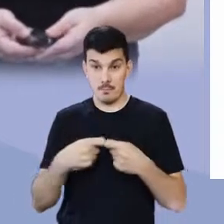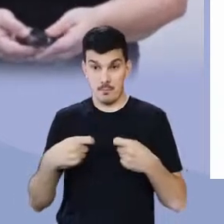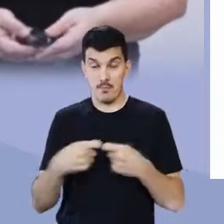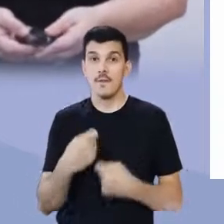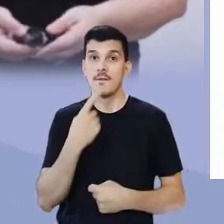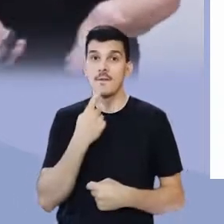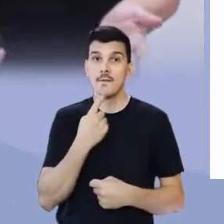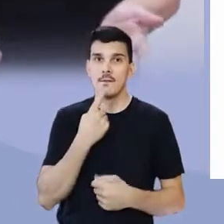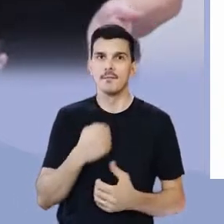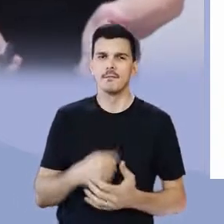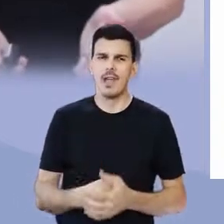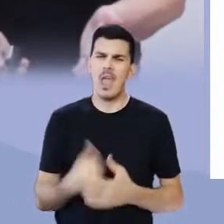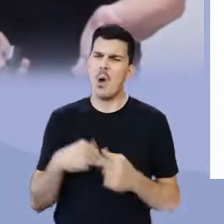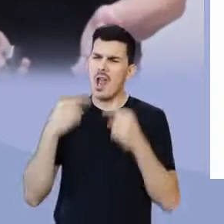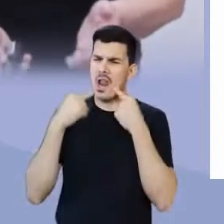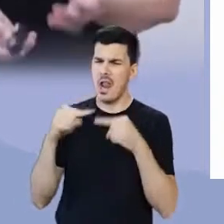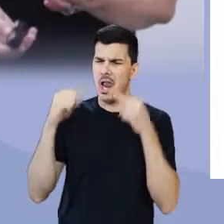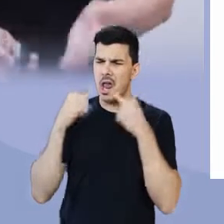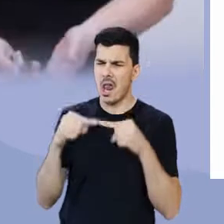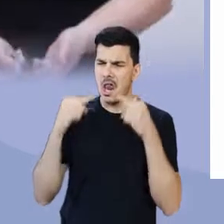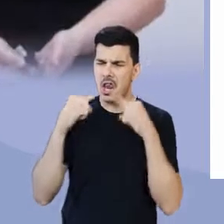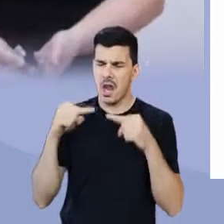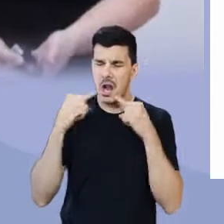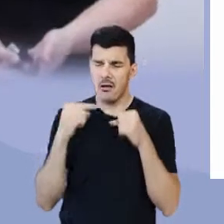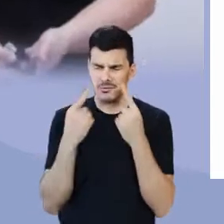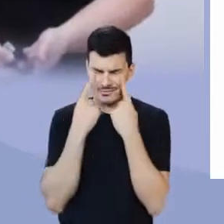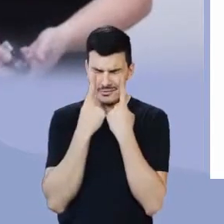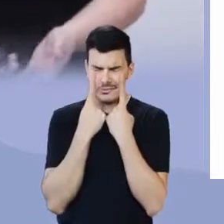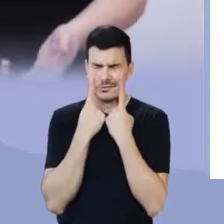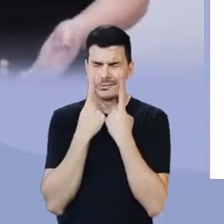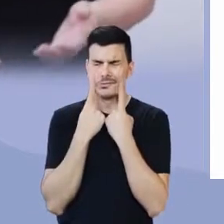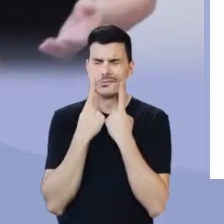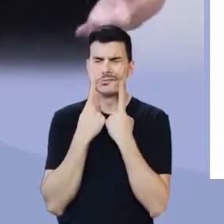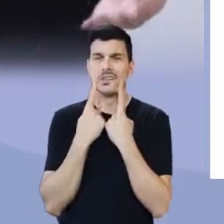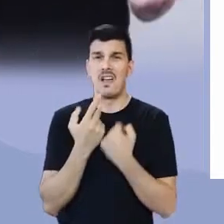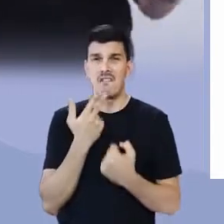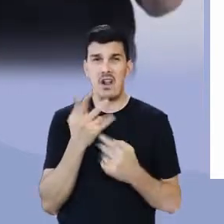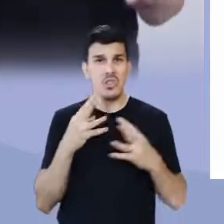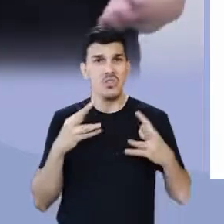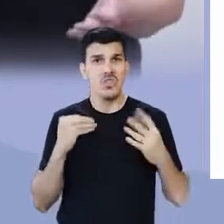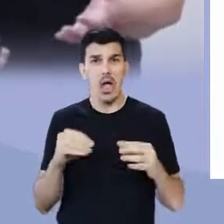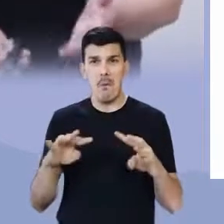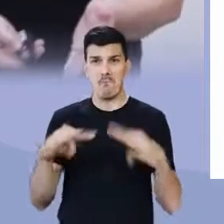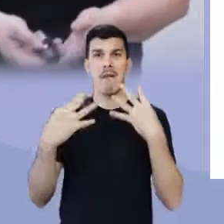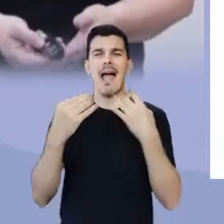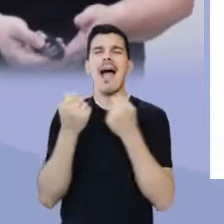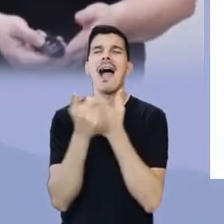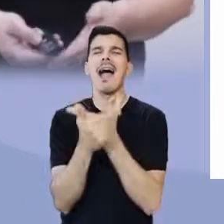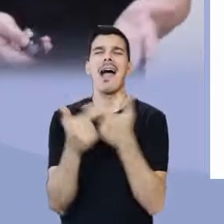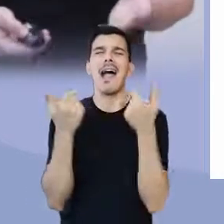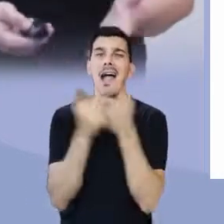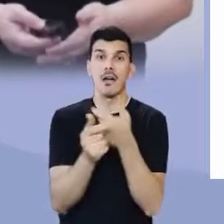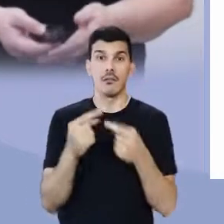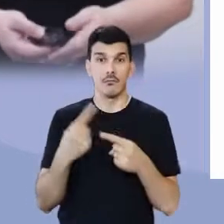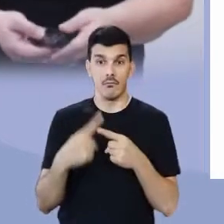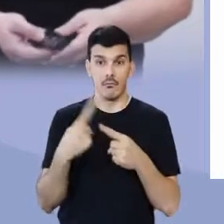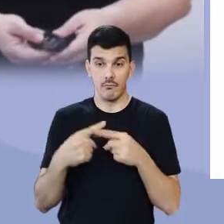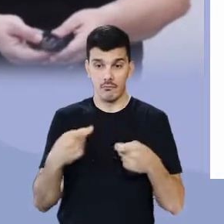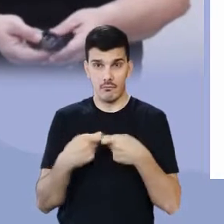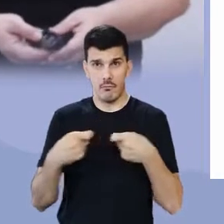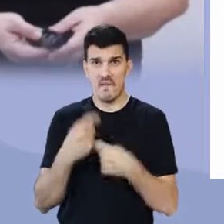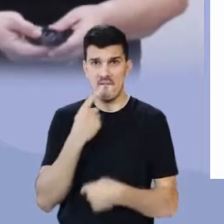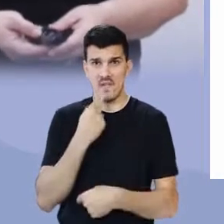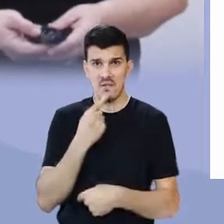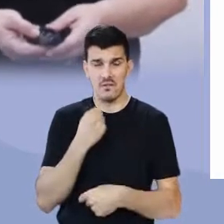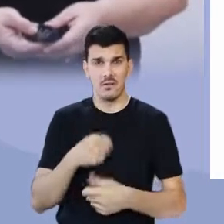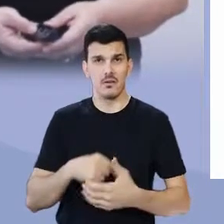vermelhas. Eu reclamei, comecei a chorar, disse que todo mundo iria rir de mim por causa das meias